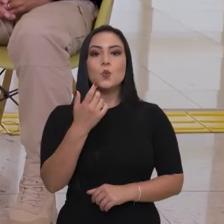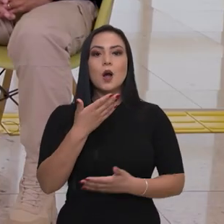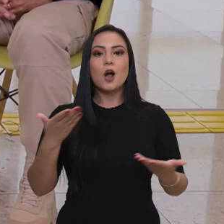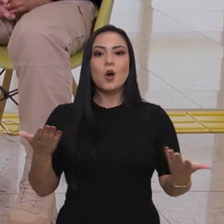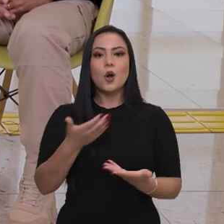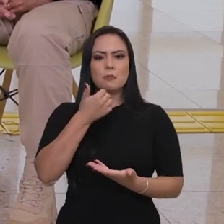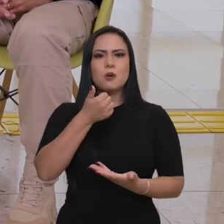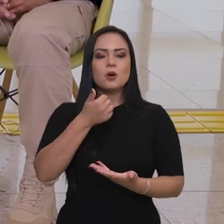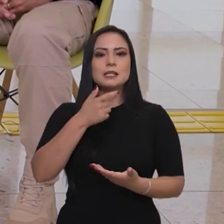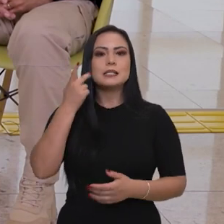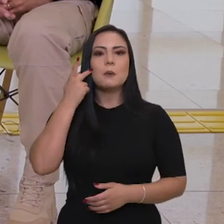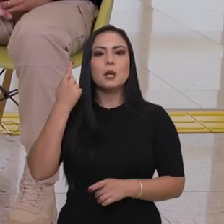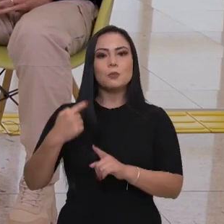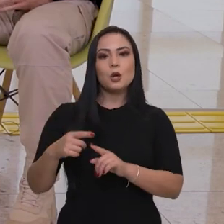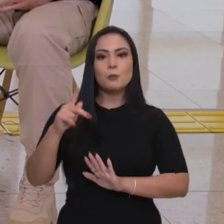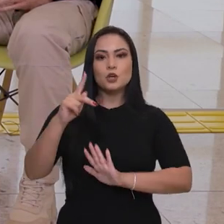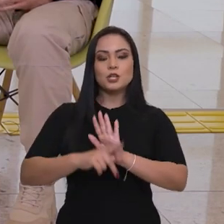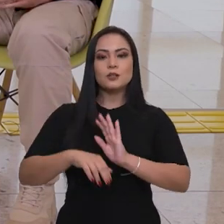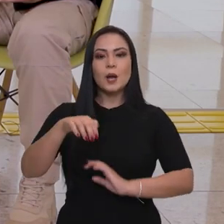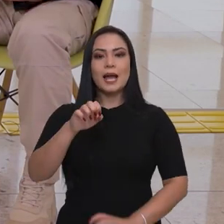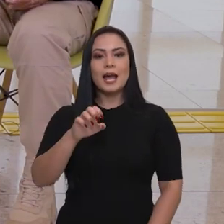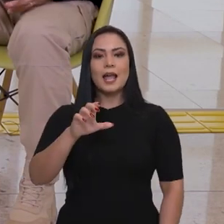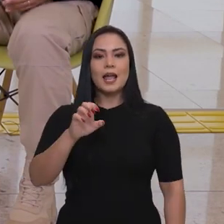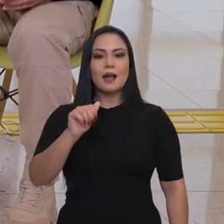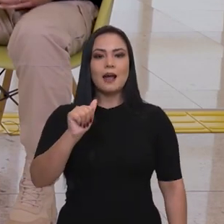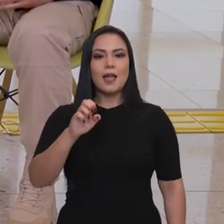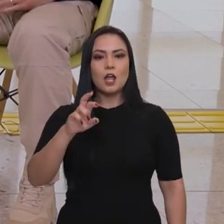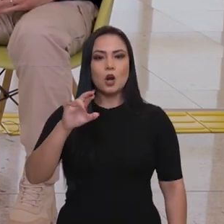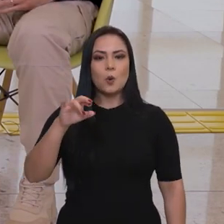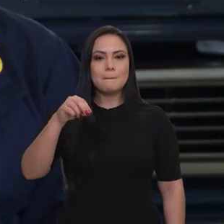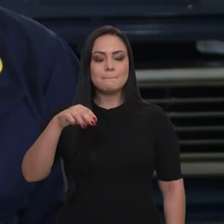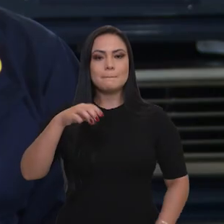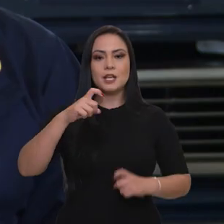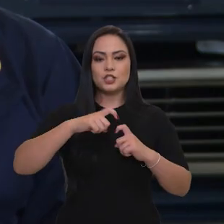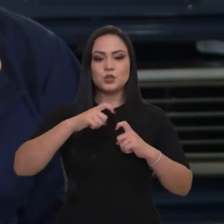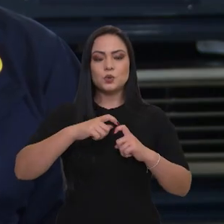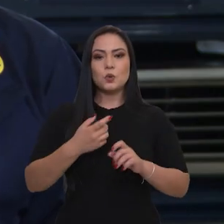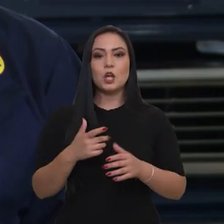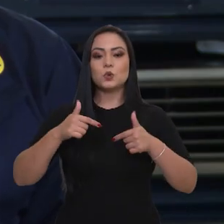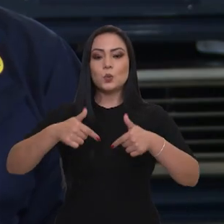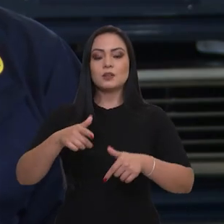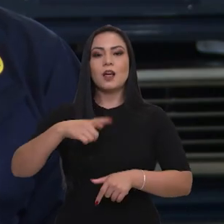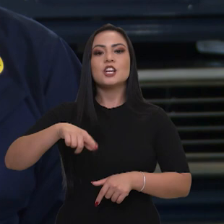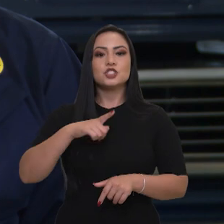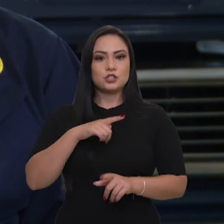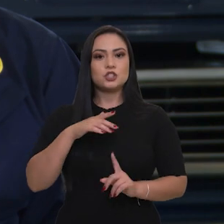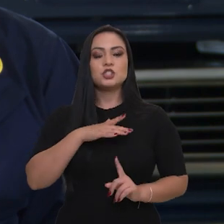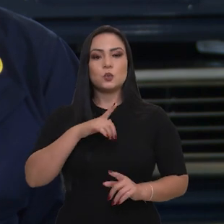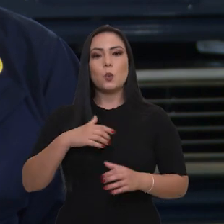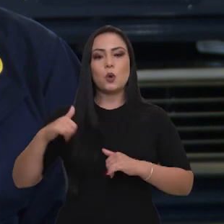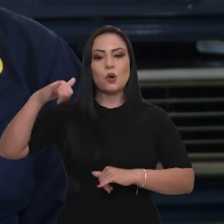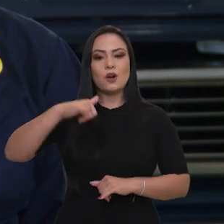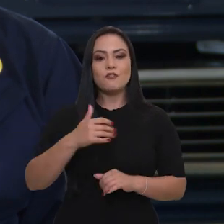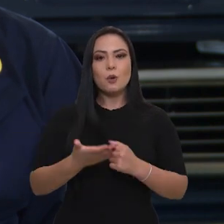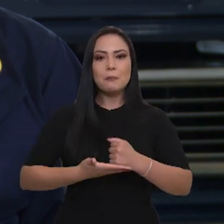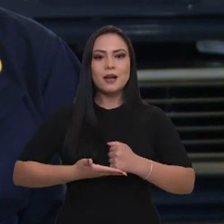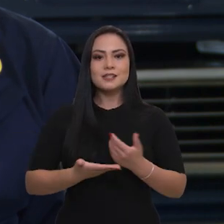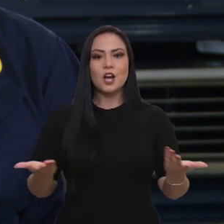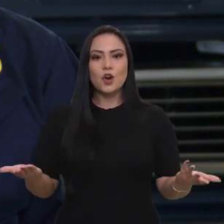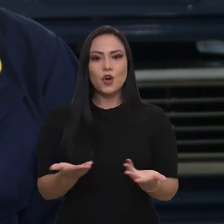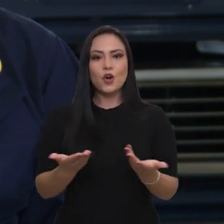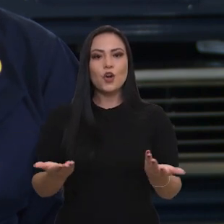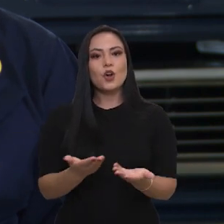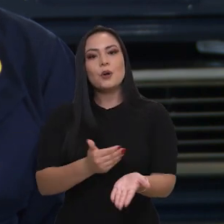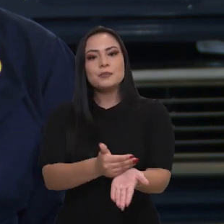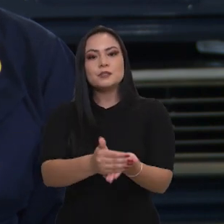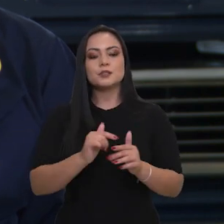aeromédico está começando também atuar lá, já que a gente tinha uma aeronave e uma base e agora estamos começando a atuar também com o